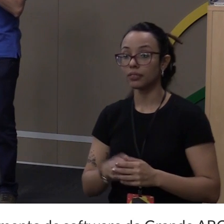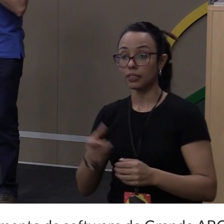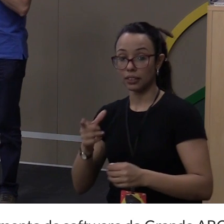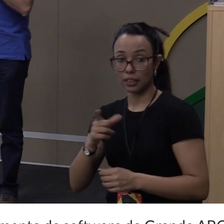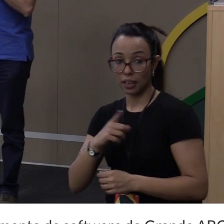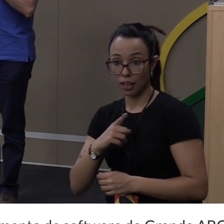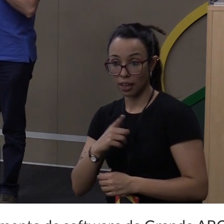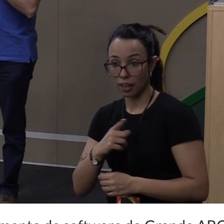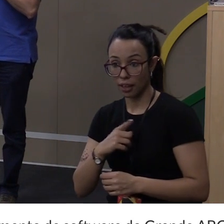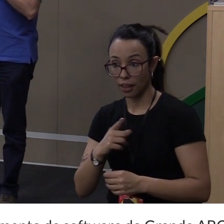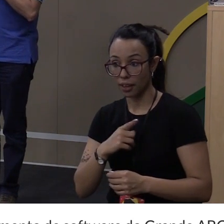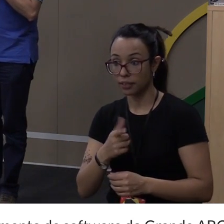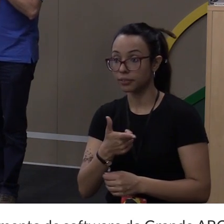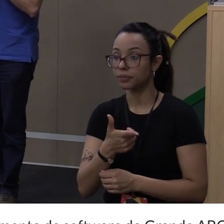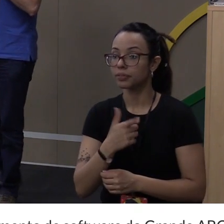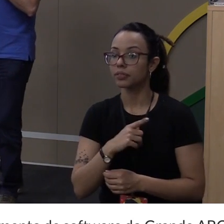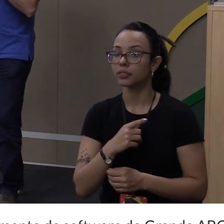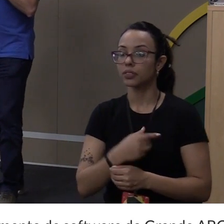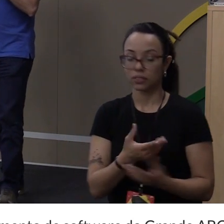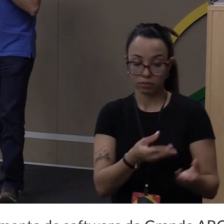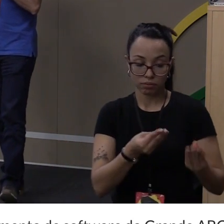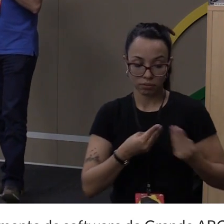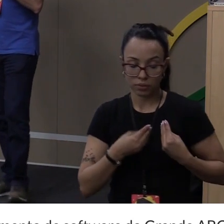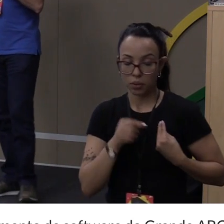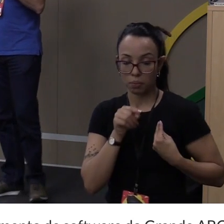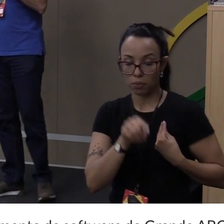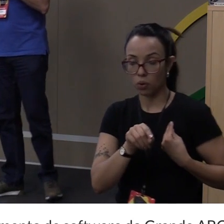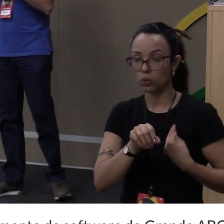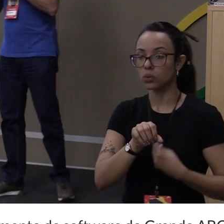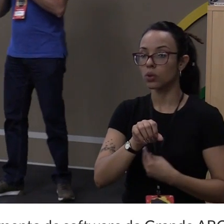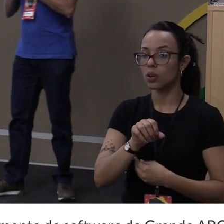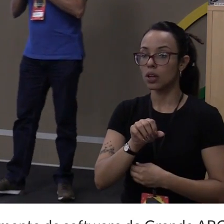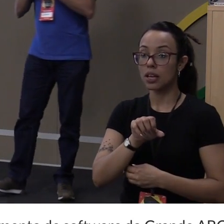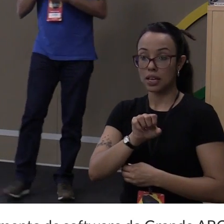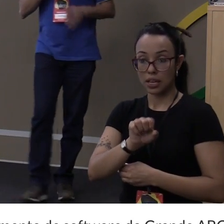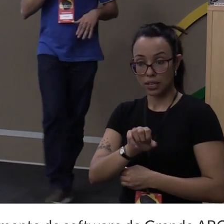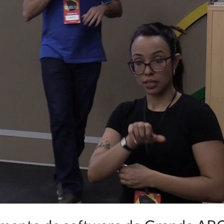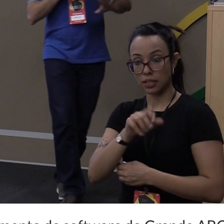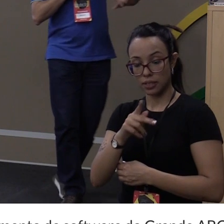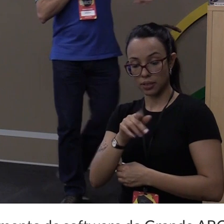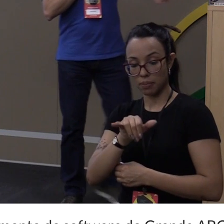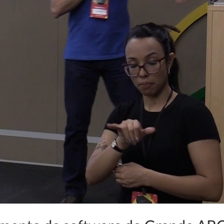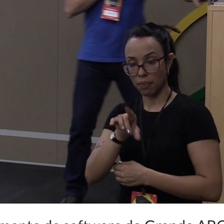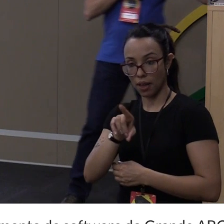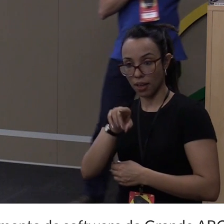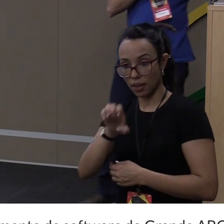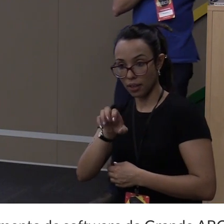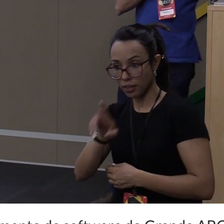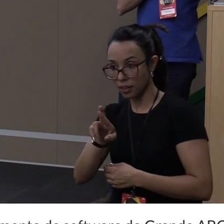scrap.spider. Então, ele é um spider. Então,